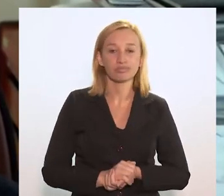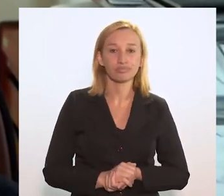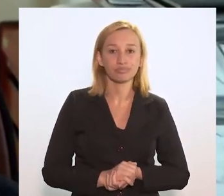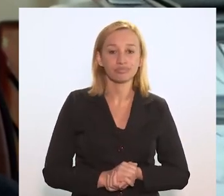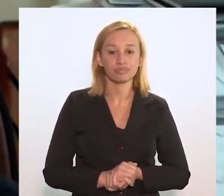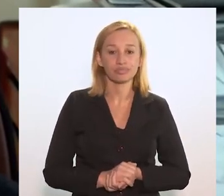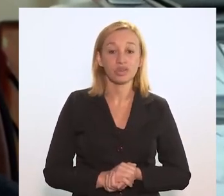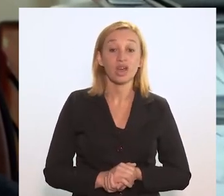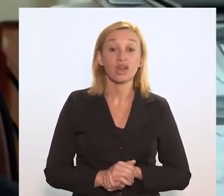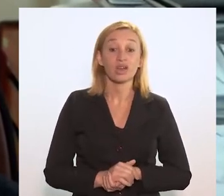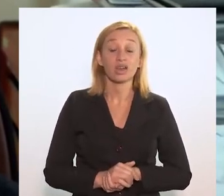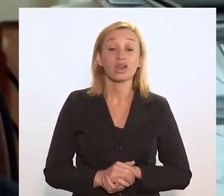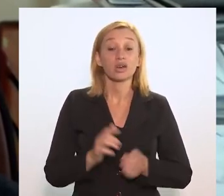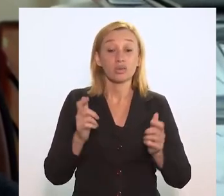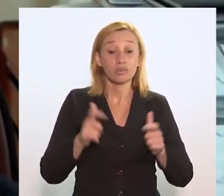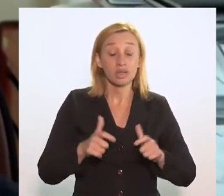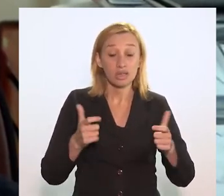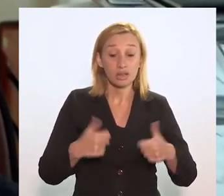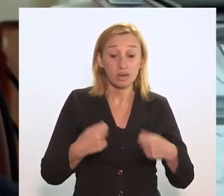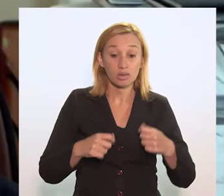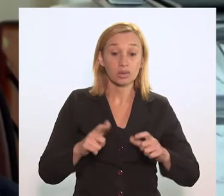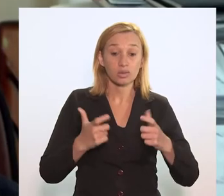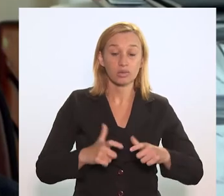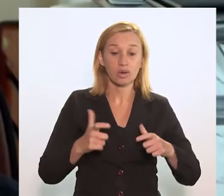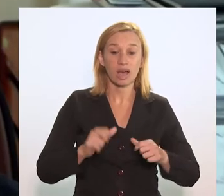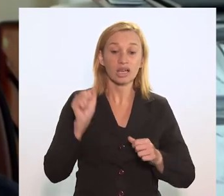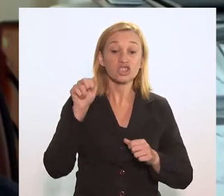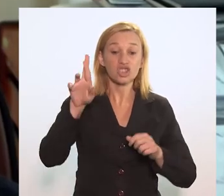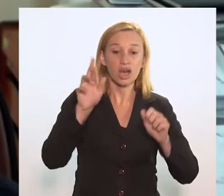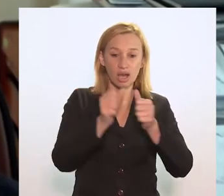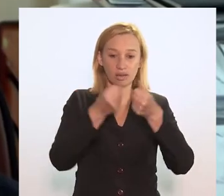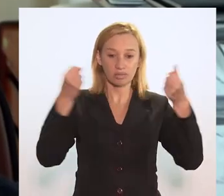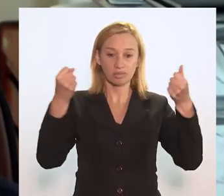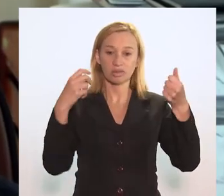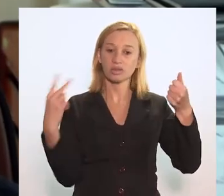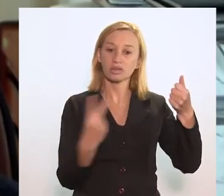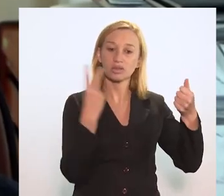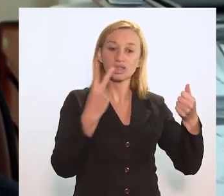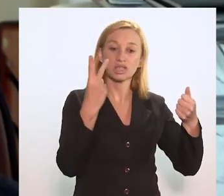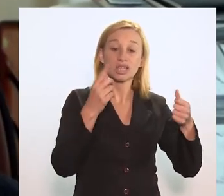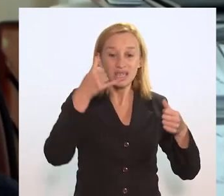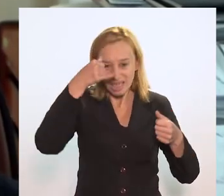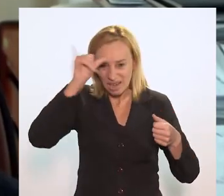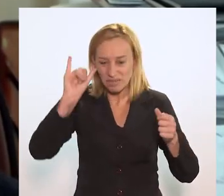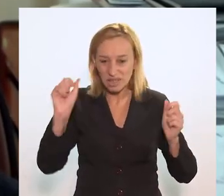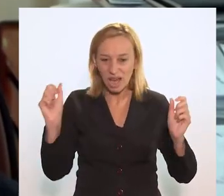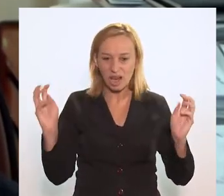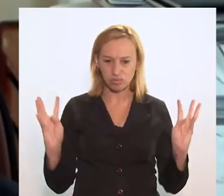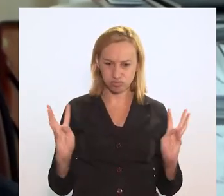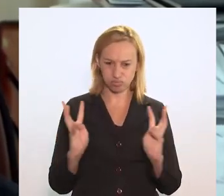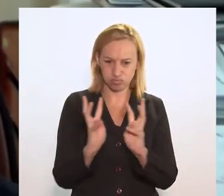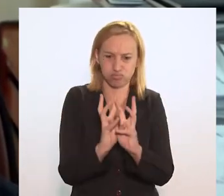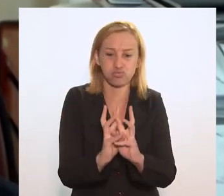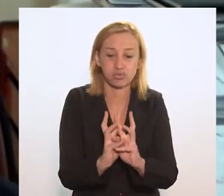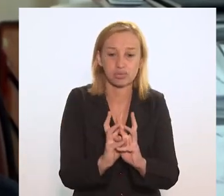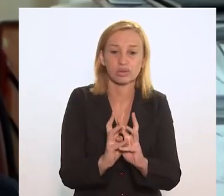ventilados, com sol e evitando sempre aglomerações.